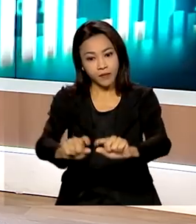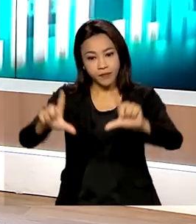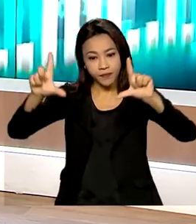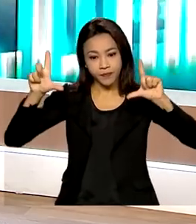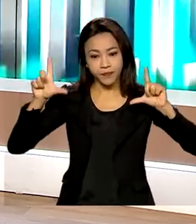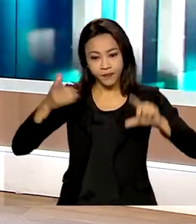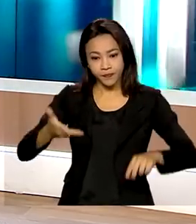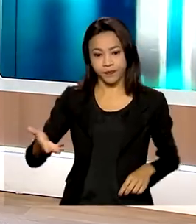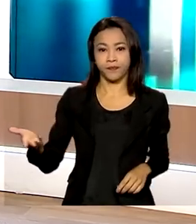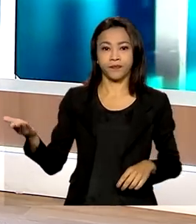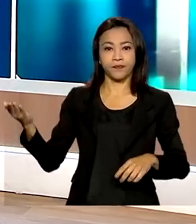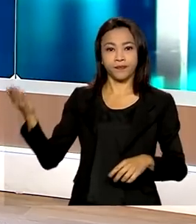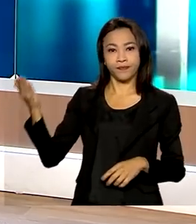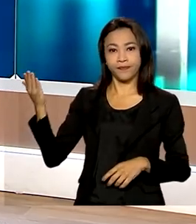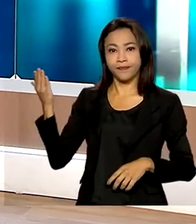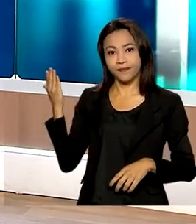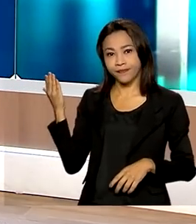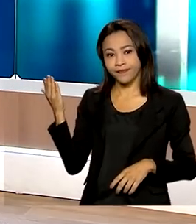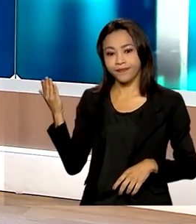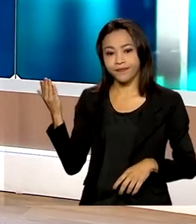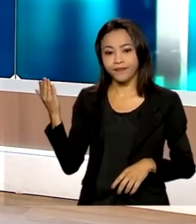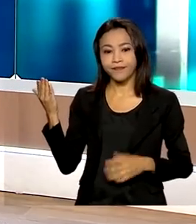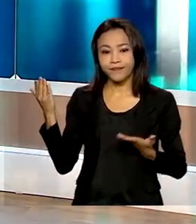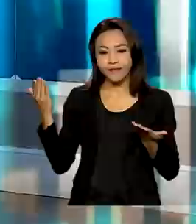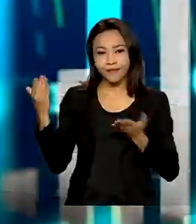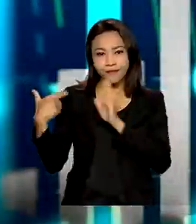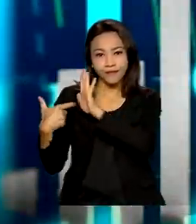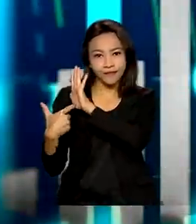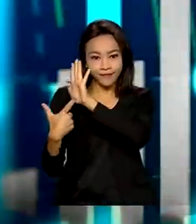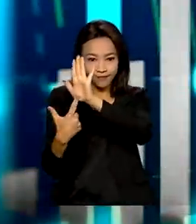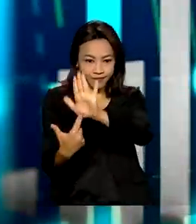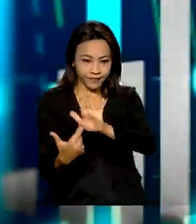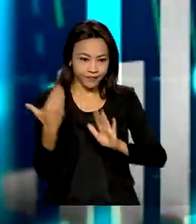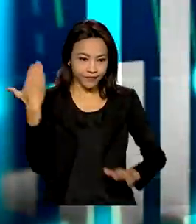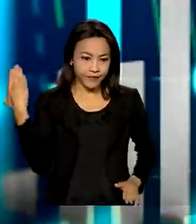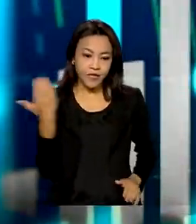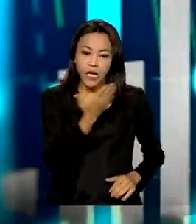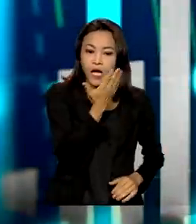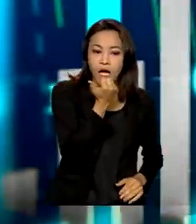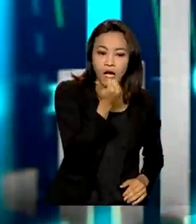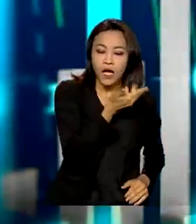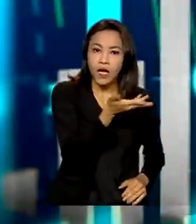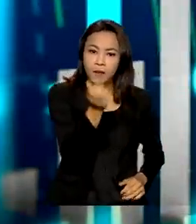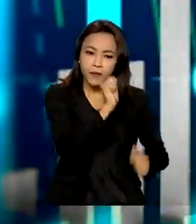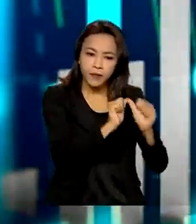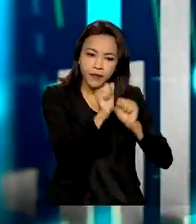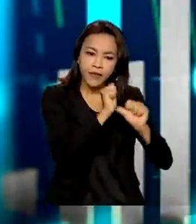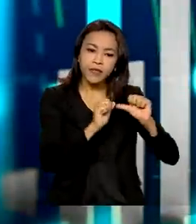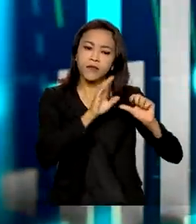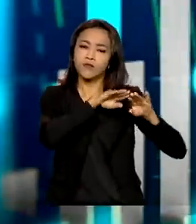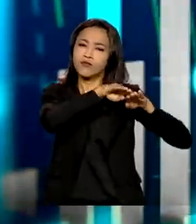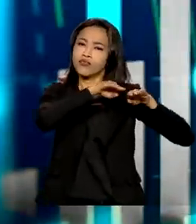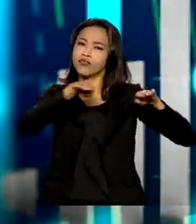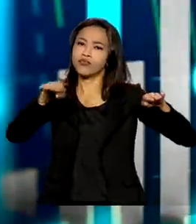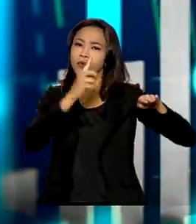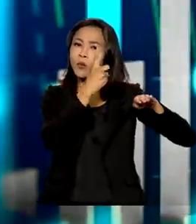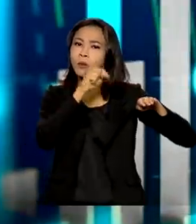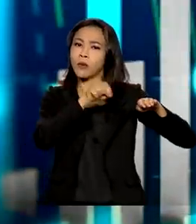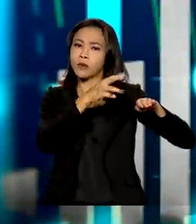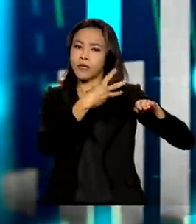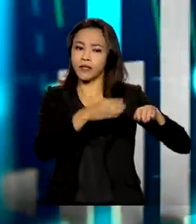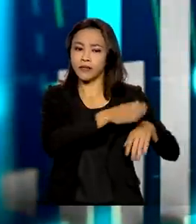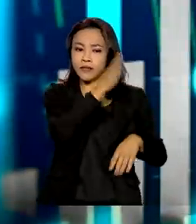que eu passo a compartilhar com vocês a partir de agora. Alimentação e bebidas, que estabilizaram, crescendo em torno de 1,3%.